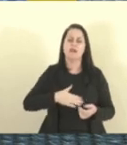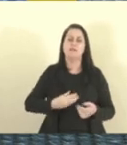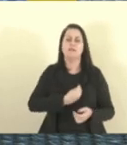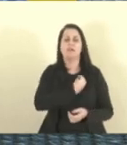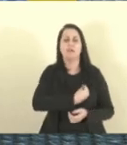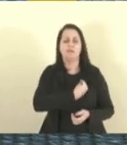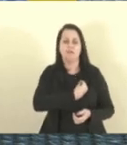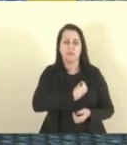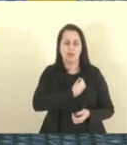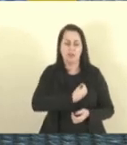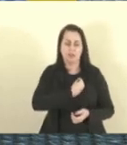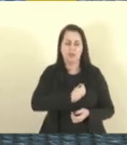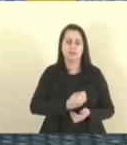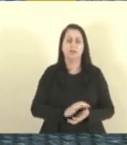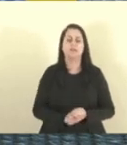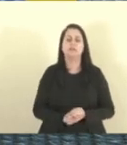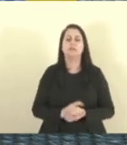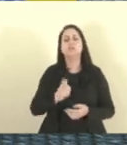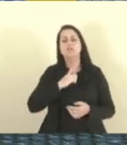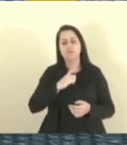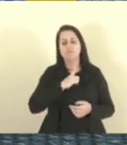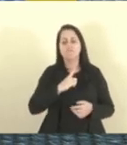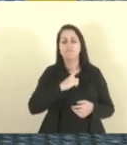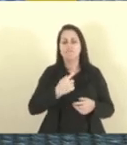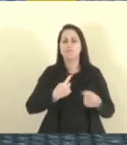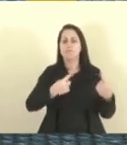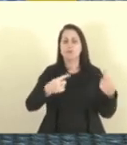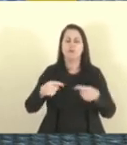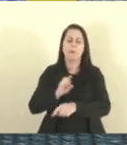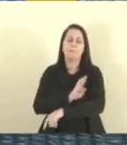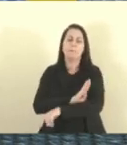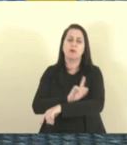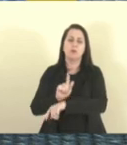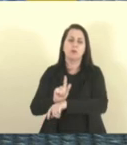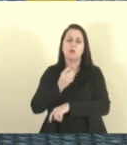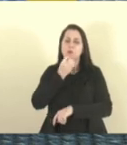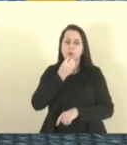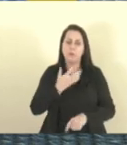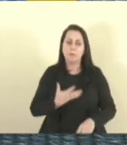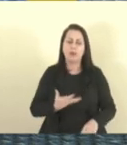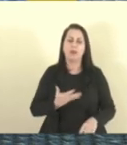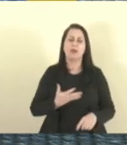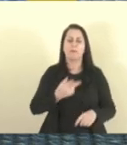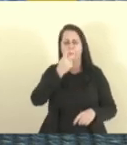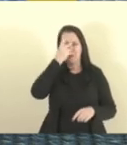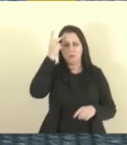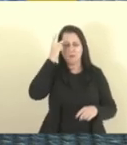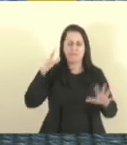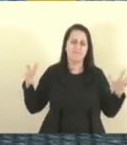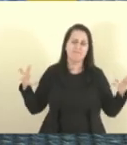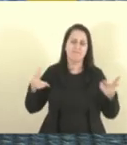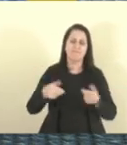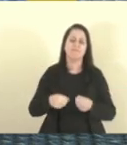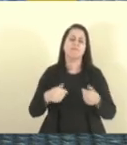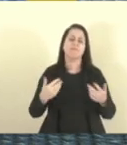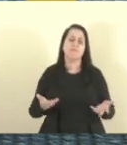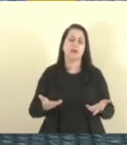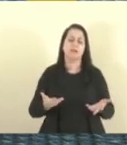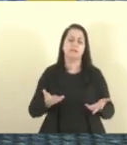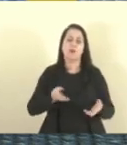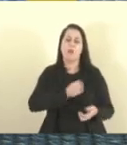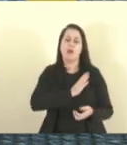viver e fazia uma política em Baixo Guandu do bem, pessoa incrível, mas infelizmente infartou